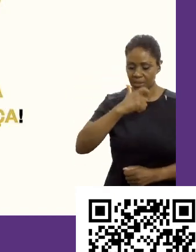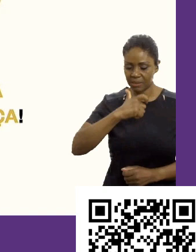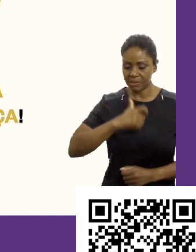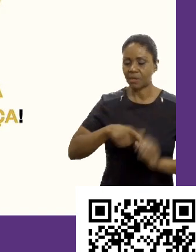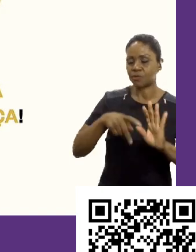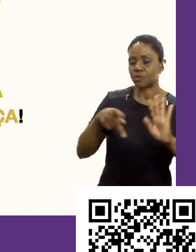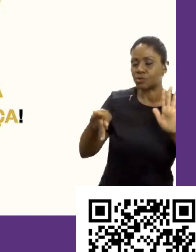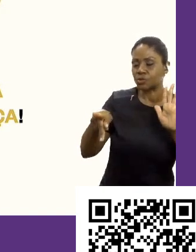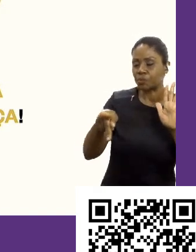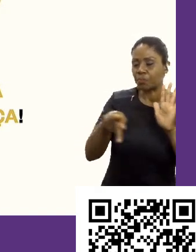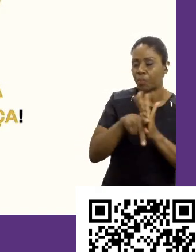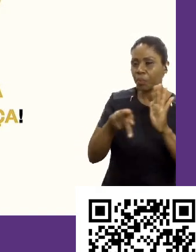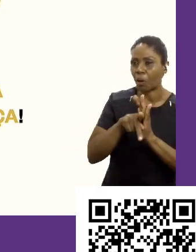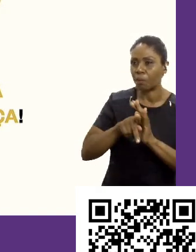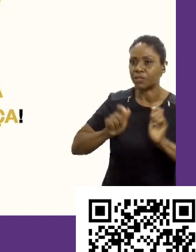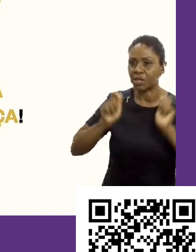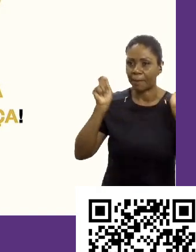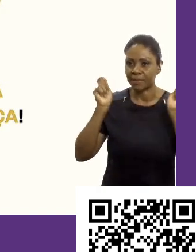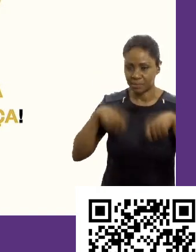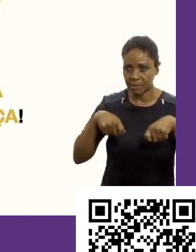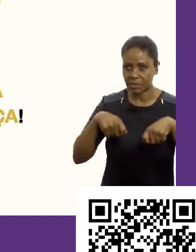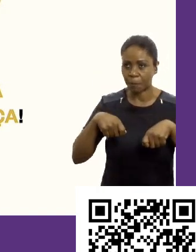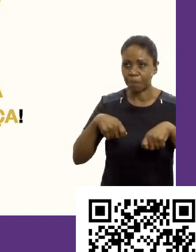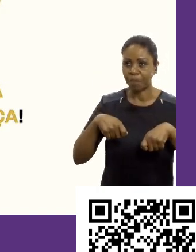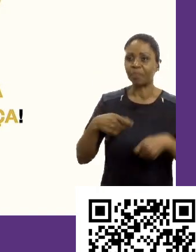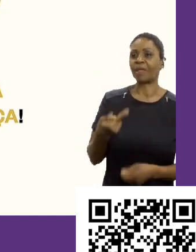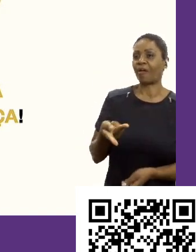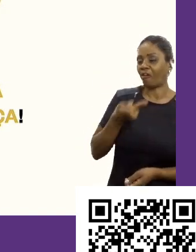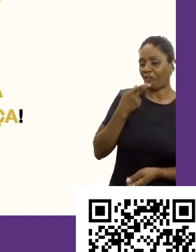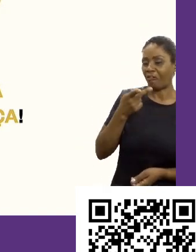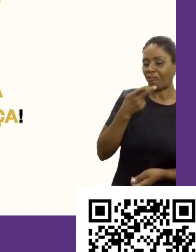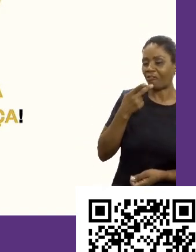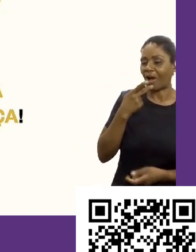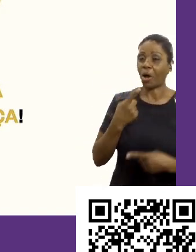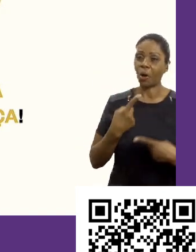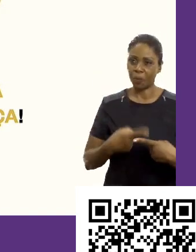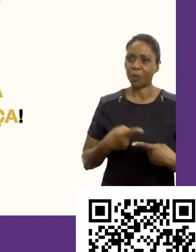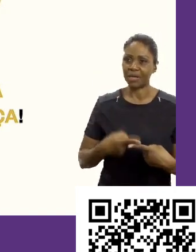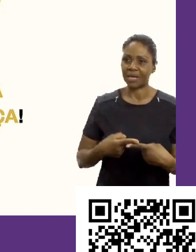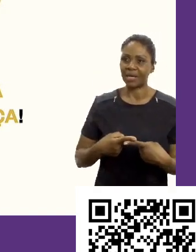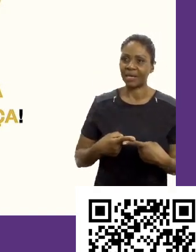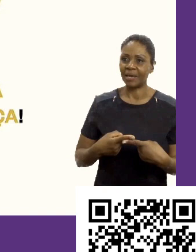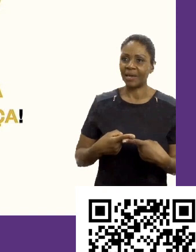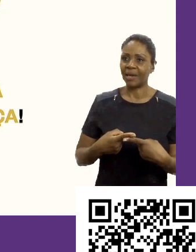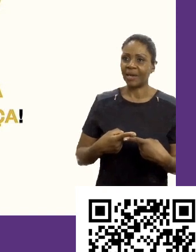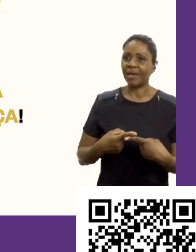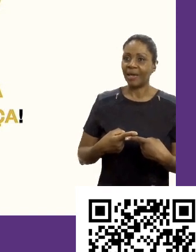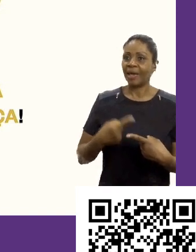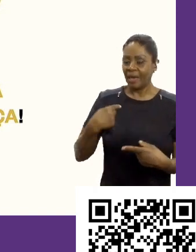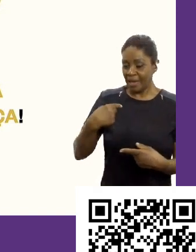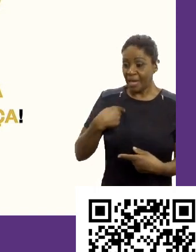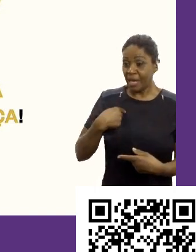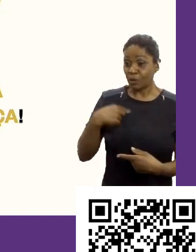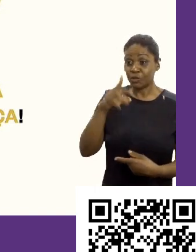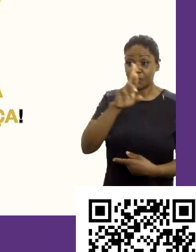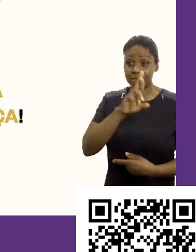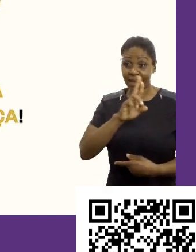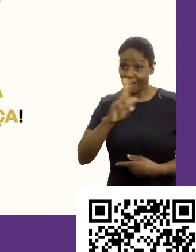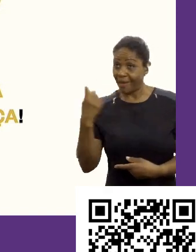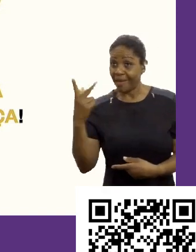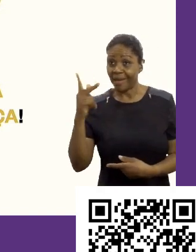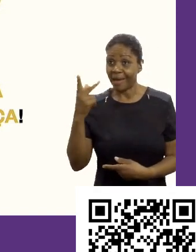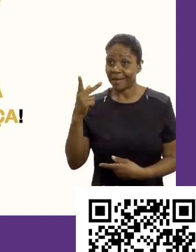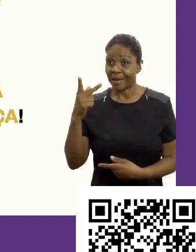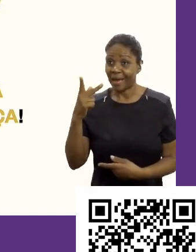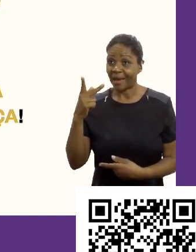atributos. E eu brinco que eu só falo isso hoje porque eu empreendo, porque se eu fosse RH de empresa, eu ia